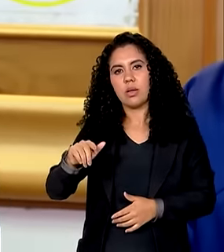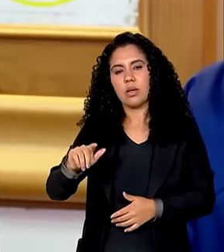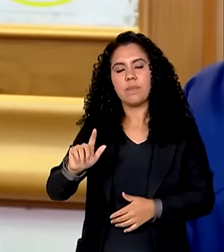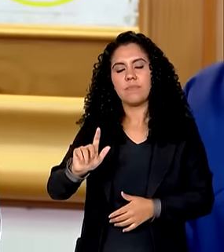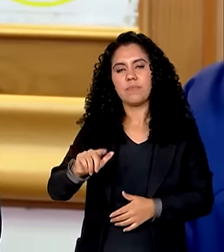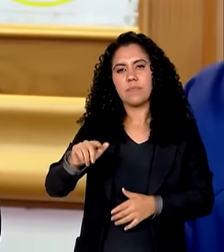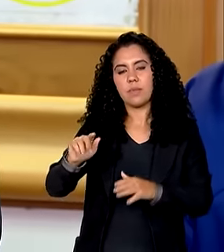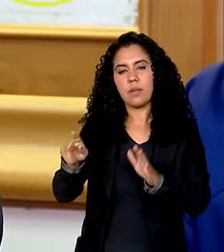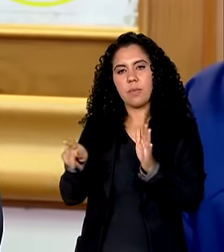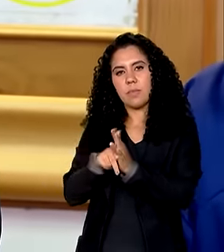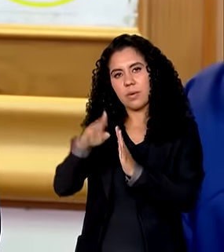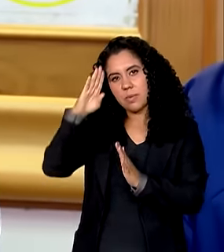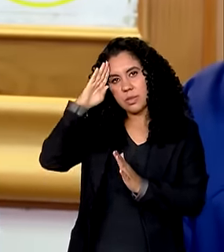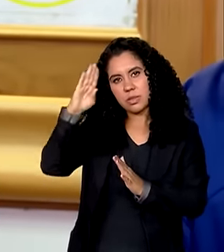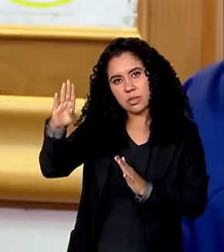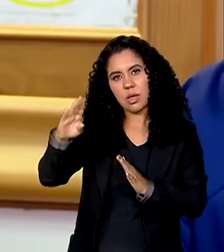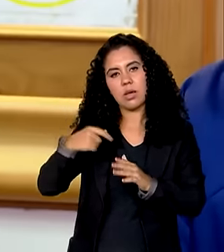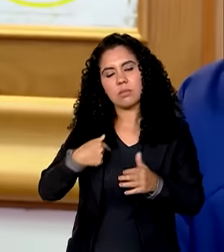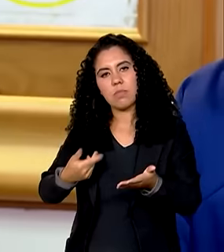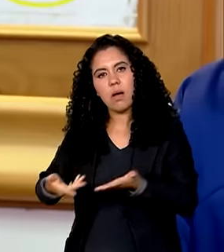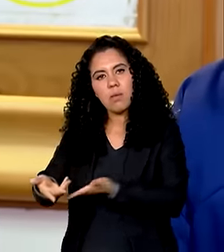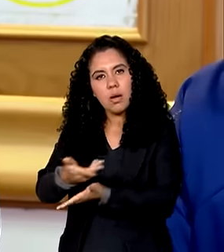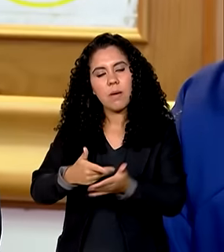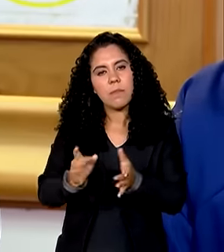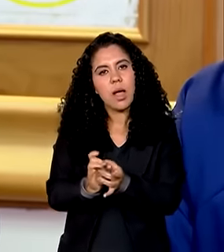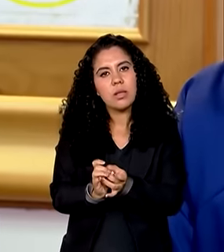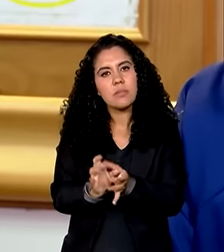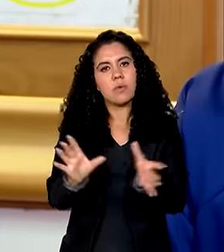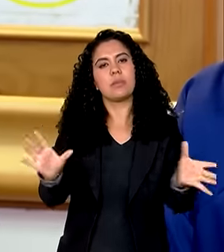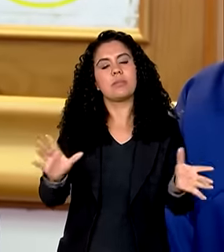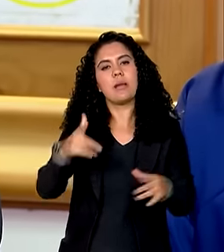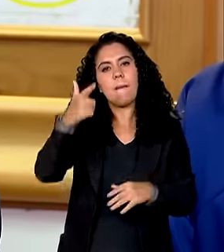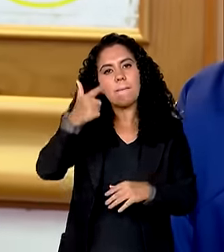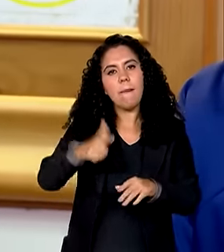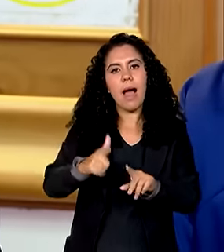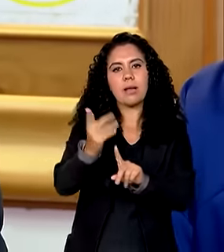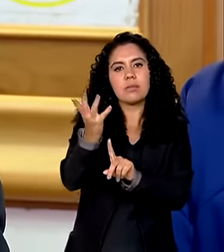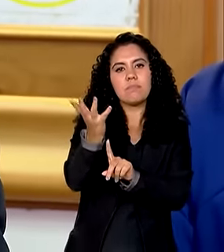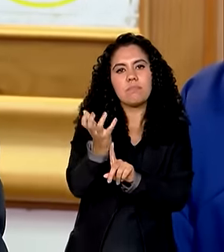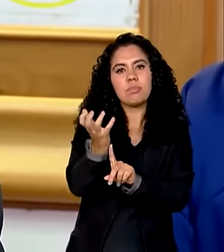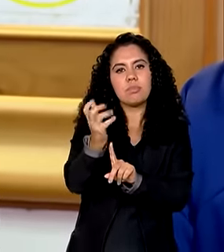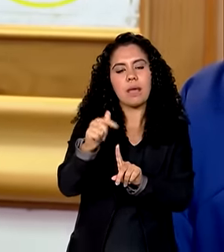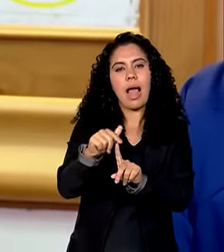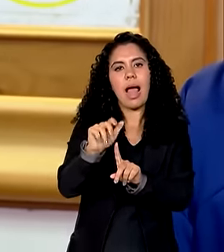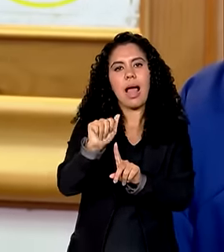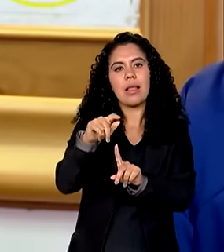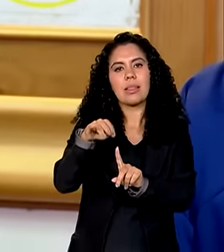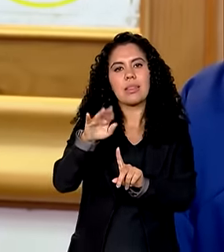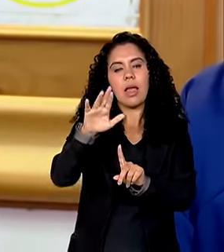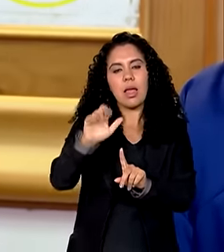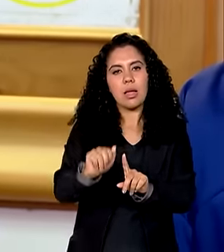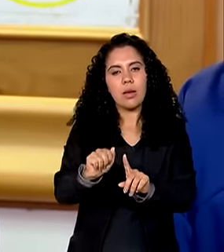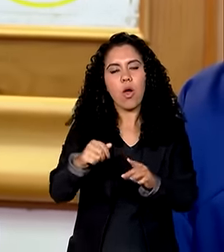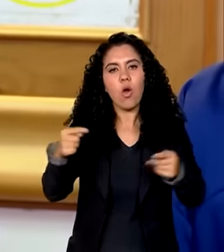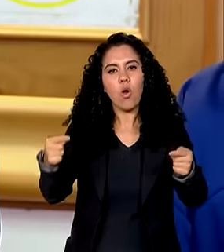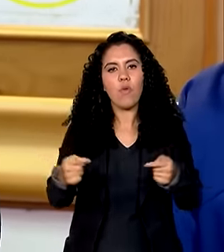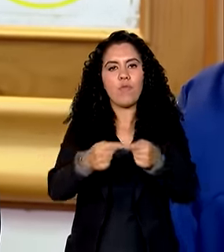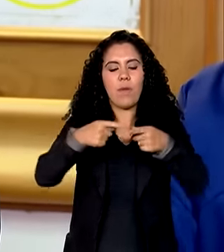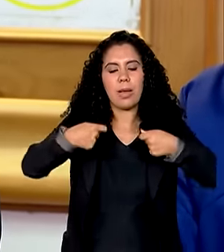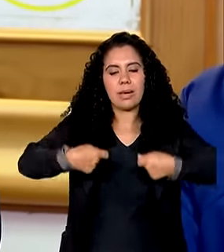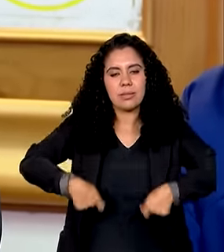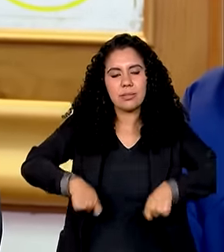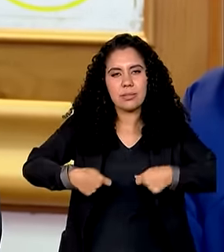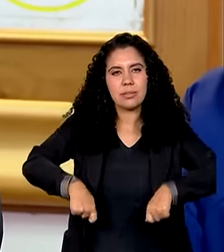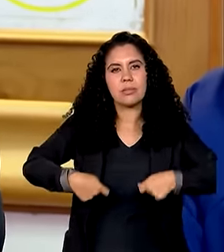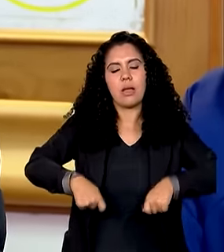Defesa Civil Nacional para disponibilizar mais antenas de acordo com a necessidade e a demanda que eles vão